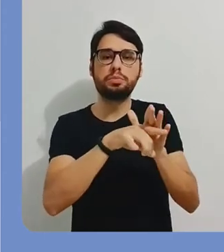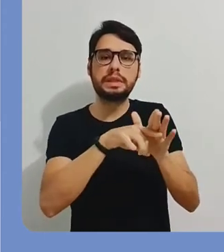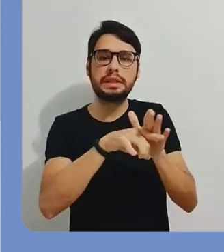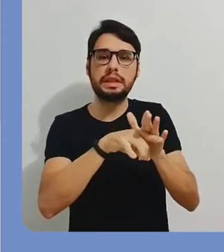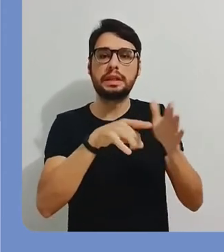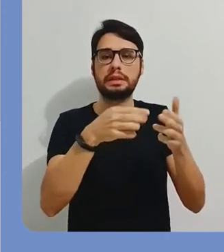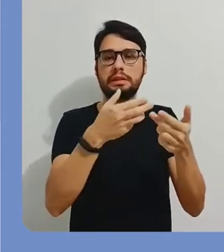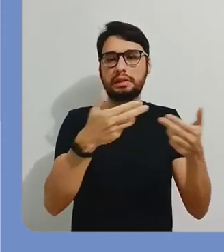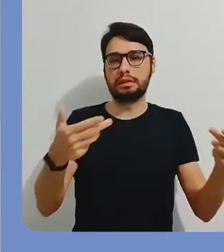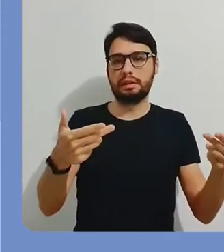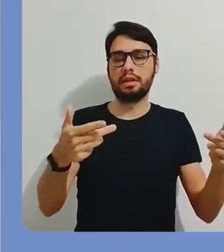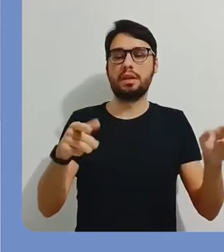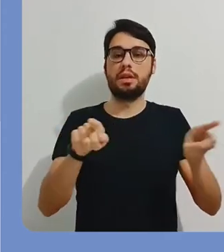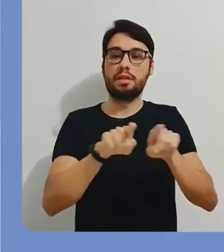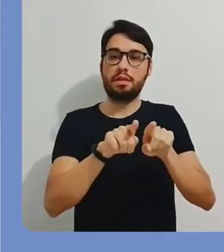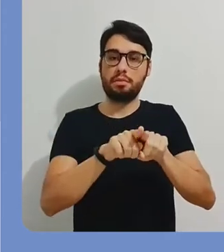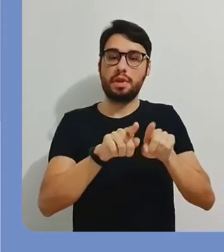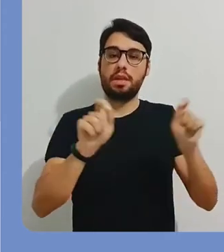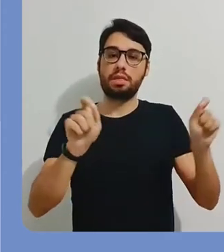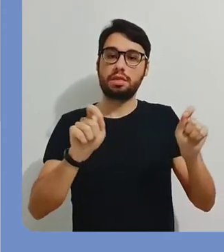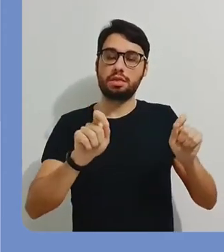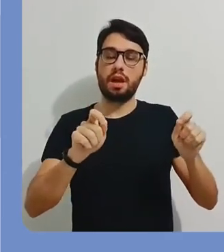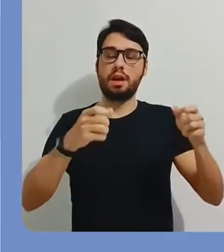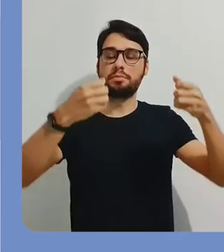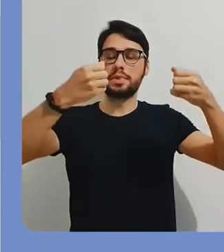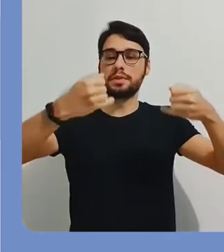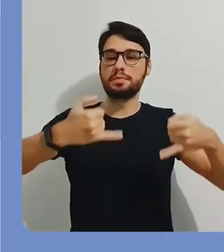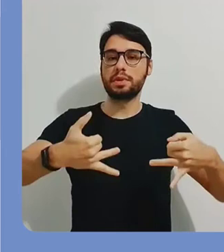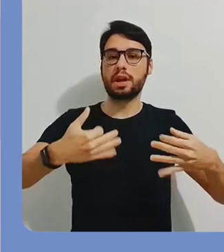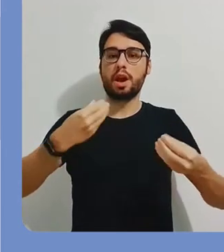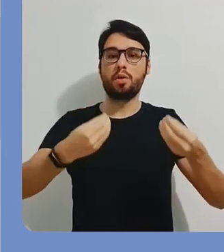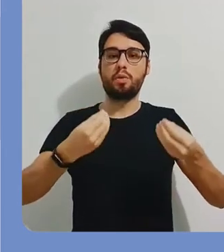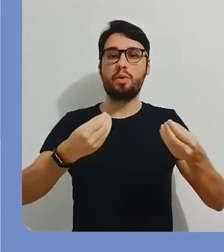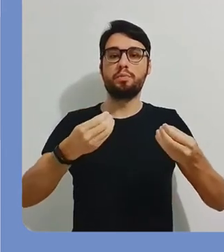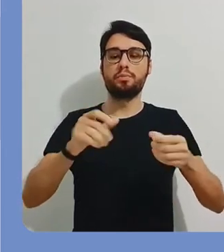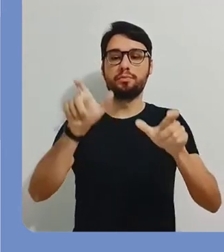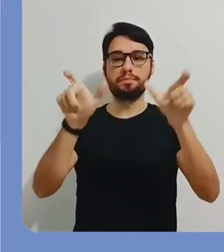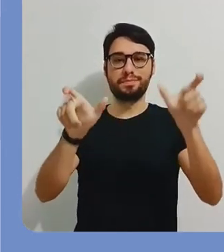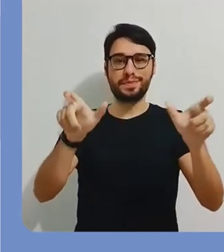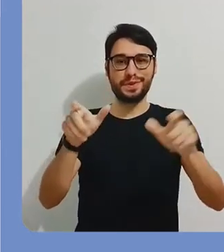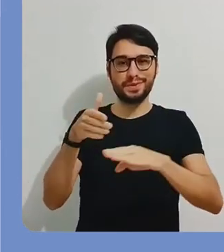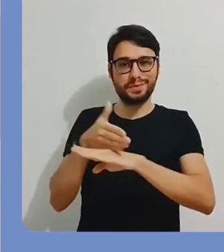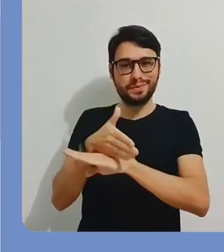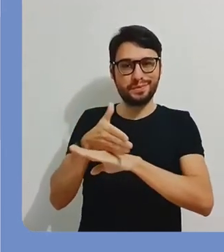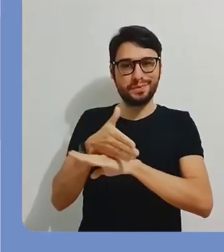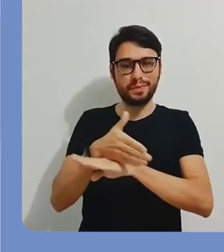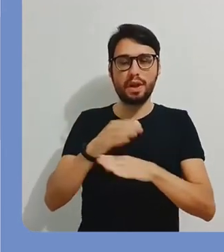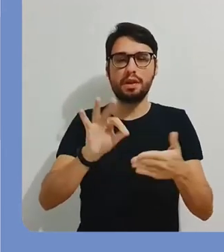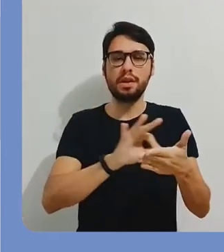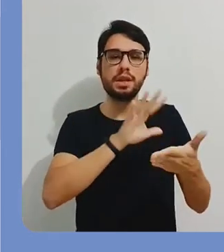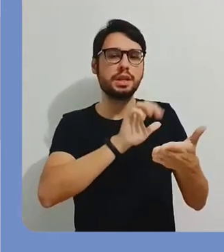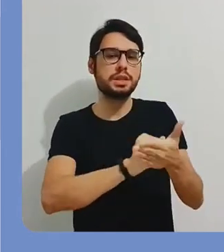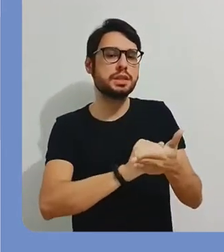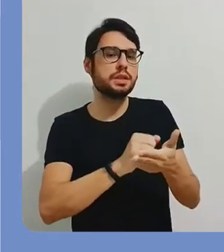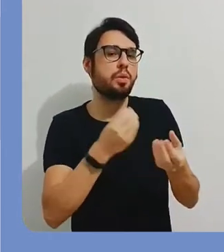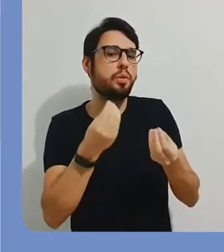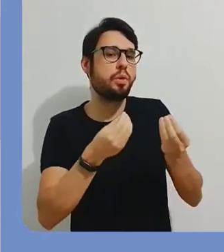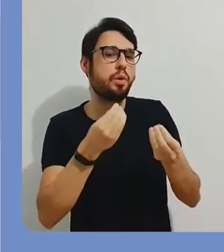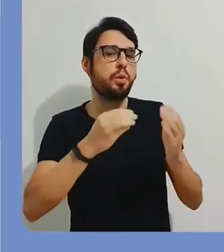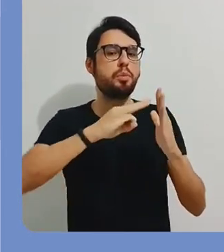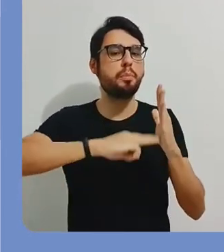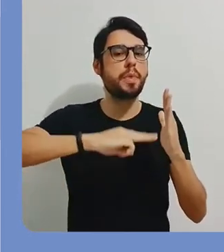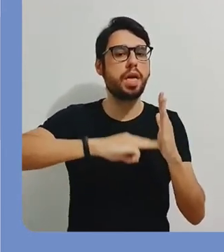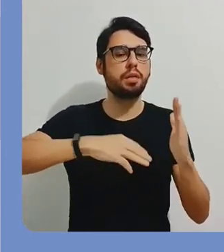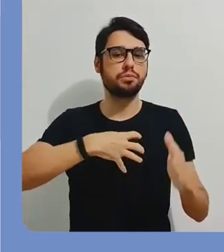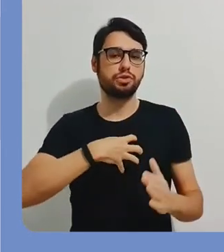de um grupo de pesquisa e assim por diante. Você pode também colocar a definição de como os participantes serão